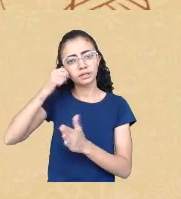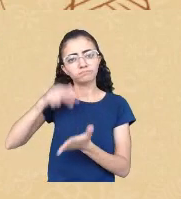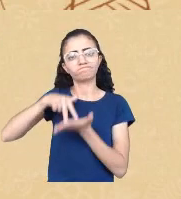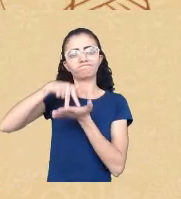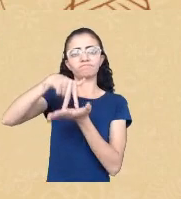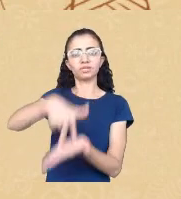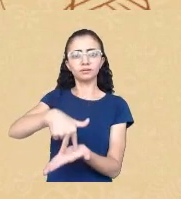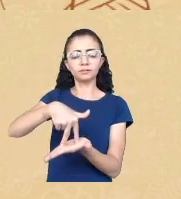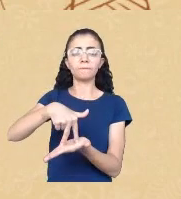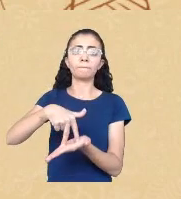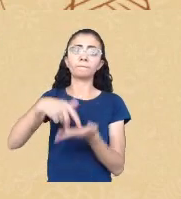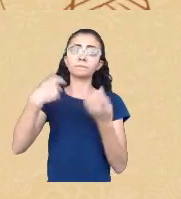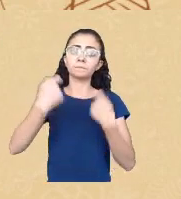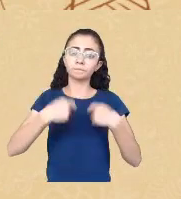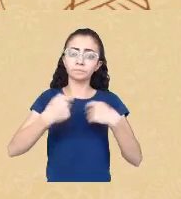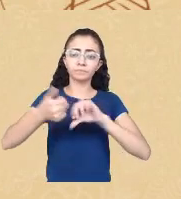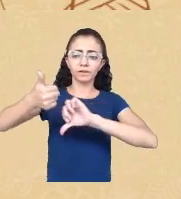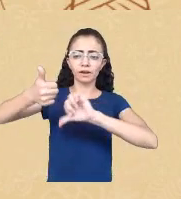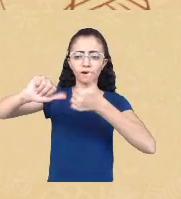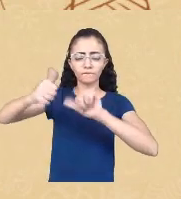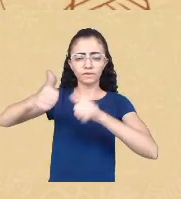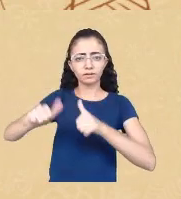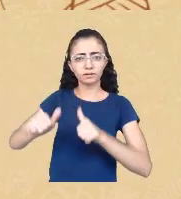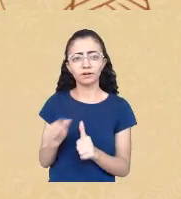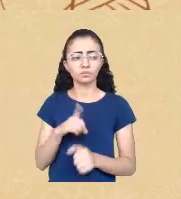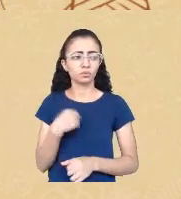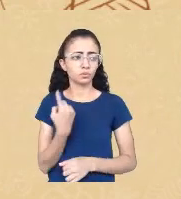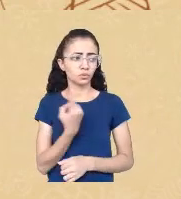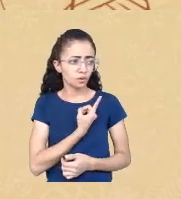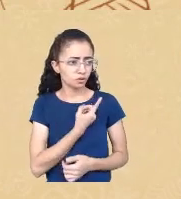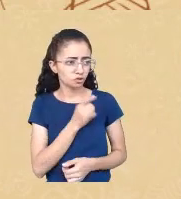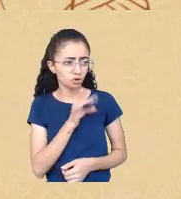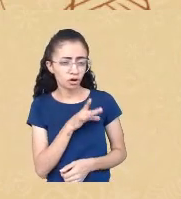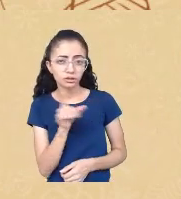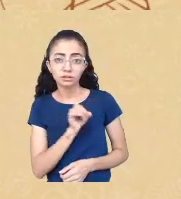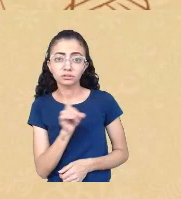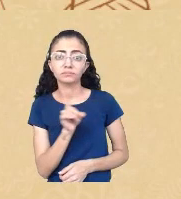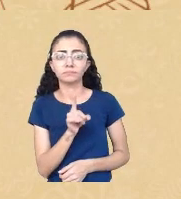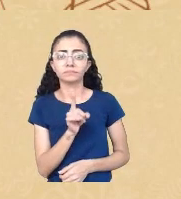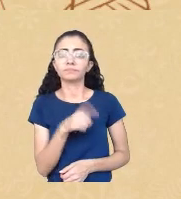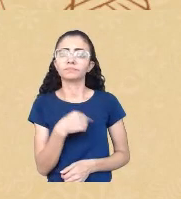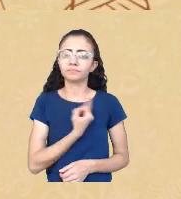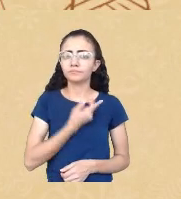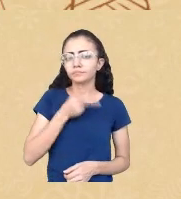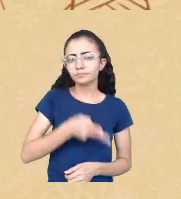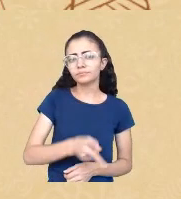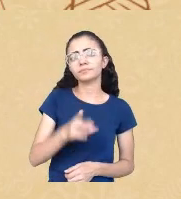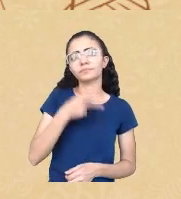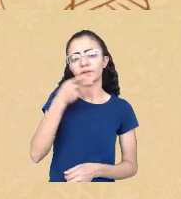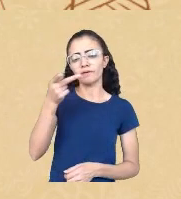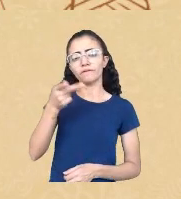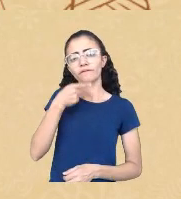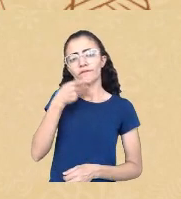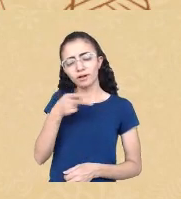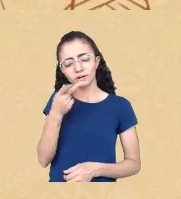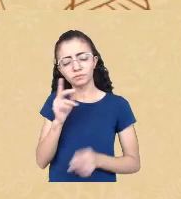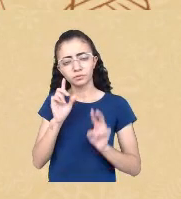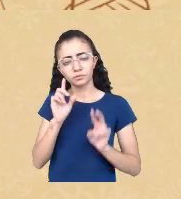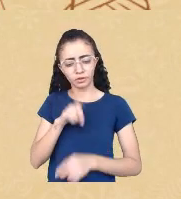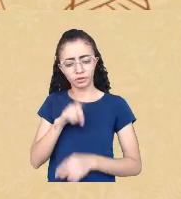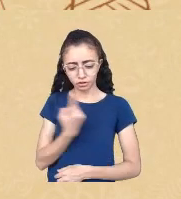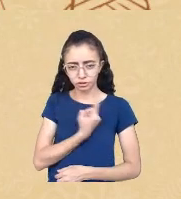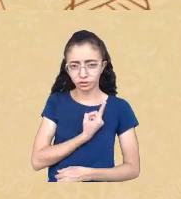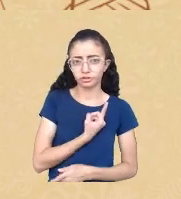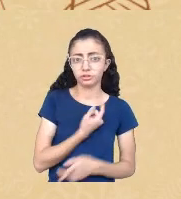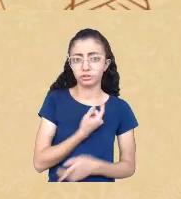avaliada não só por nós porque quase sempre nós falamos para nós mesmas para nós mesmos precisamos